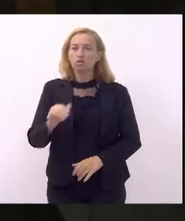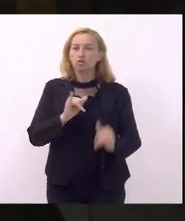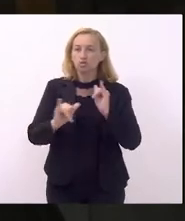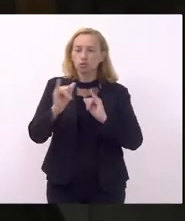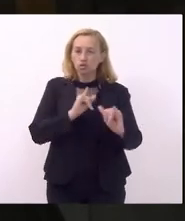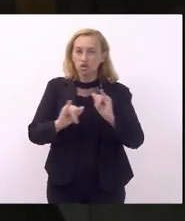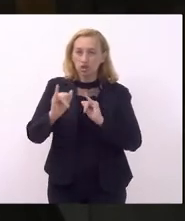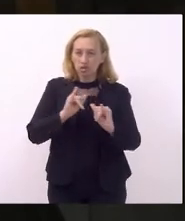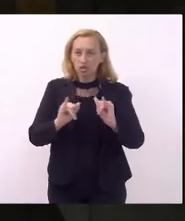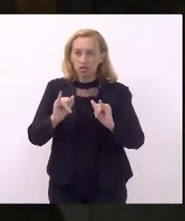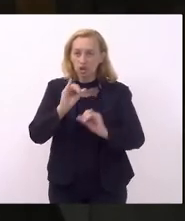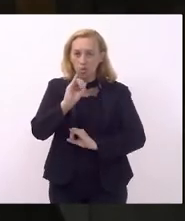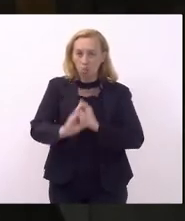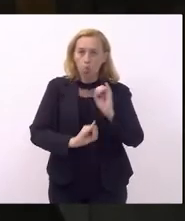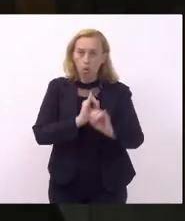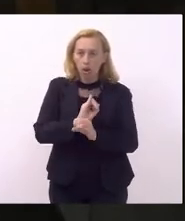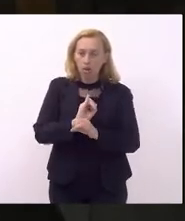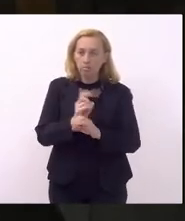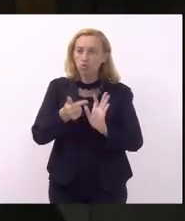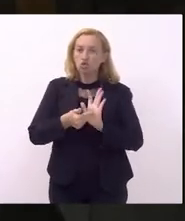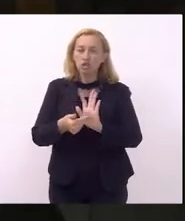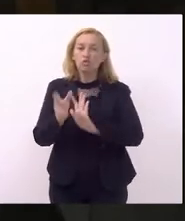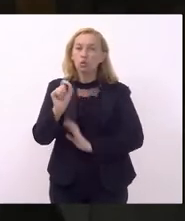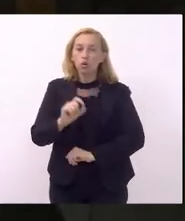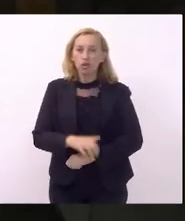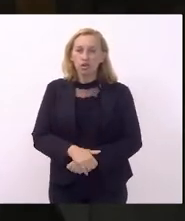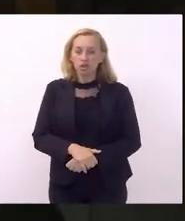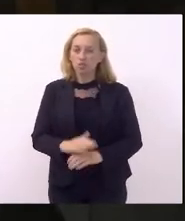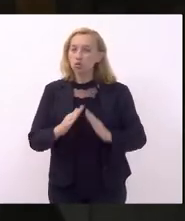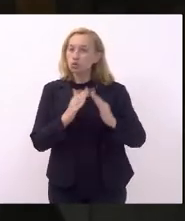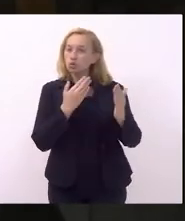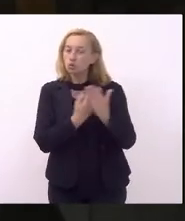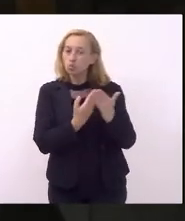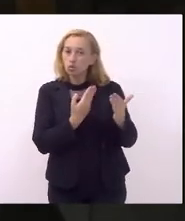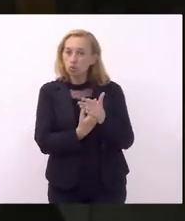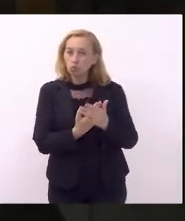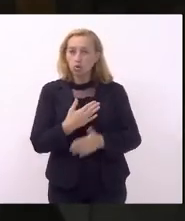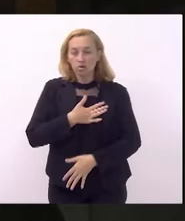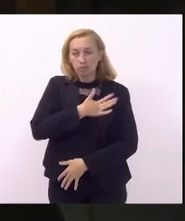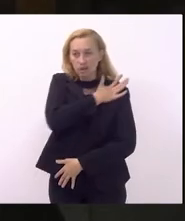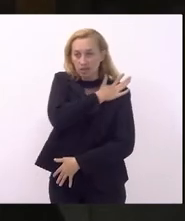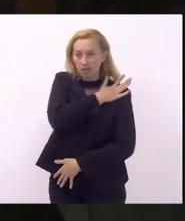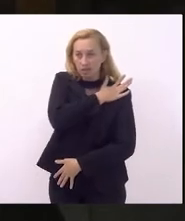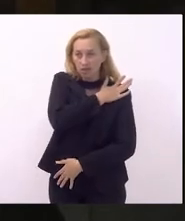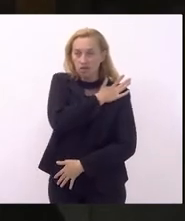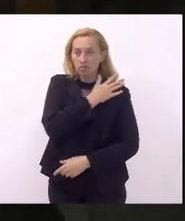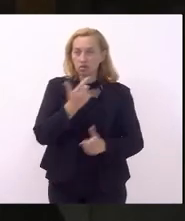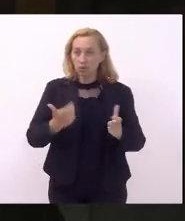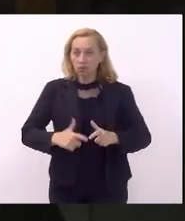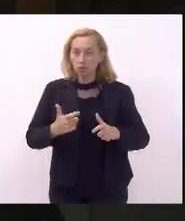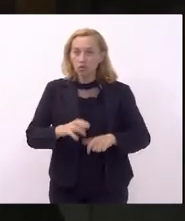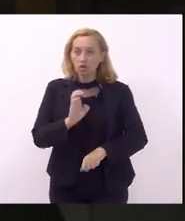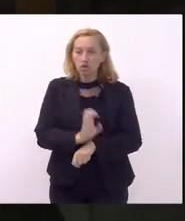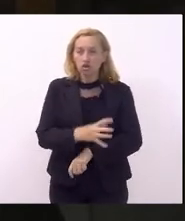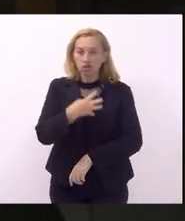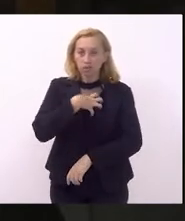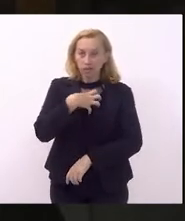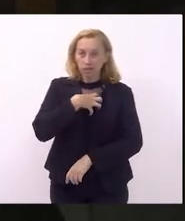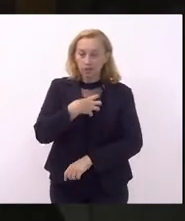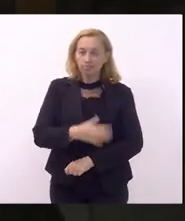essa matéria mostrava que numa escola cívico-militar localizada no estado da Bahia